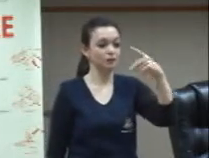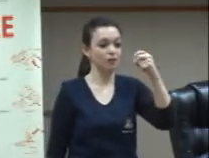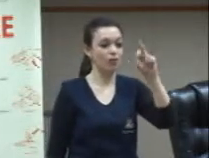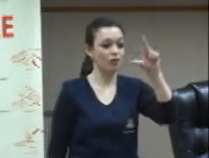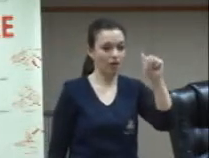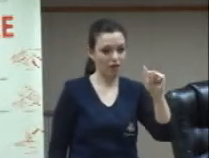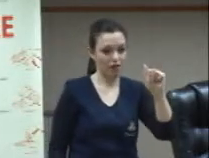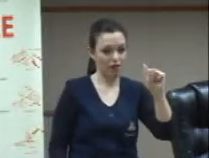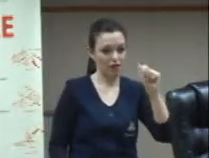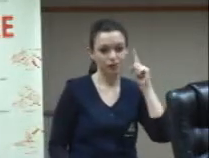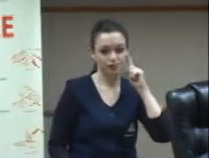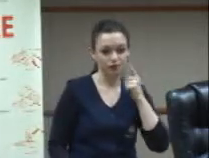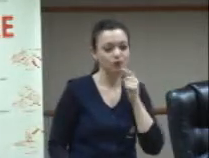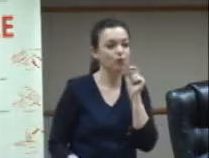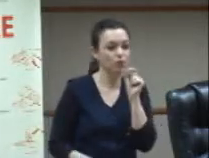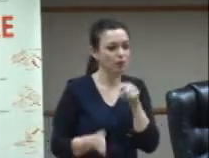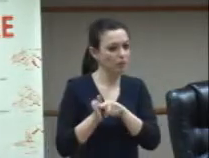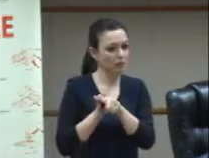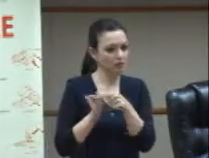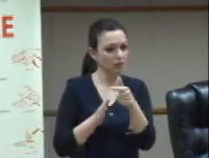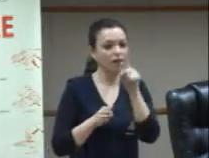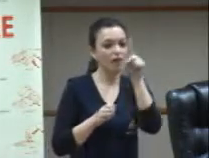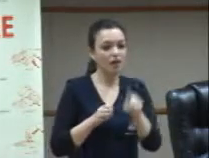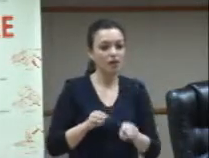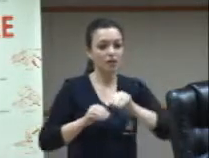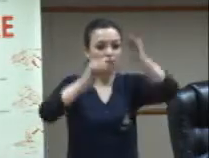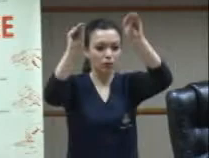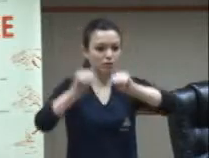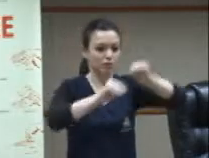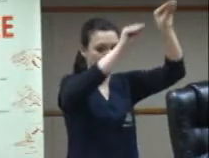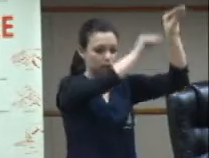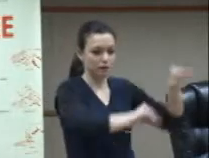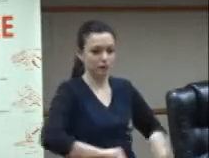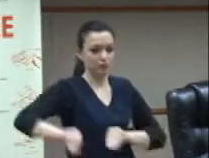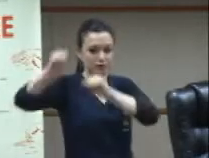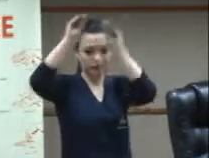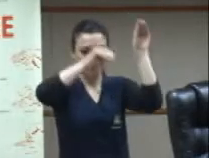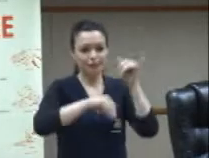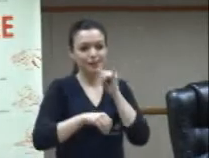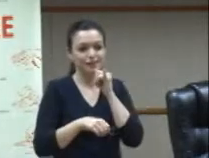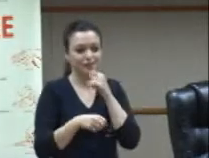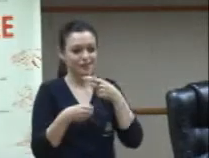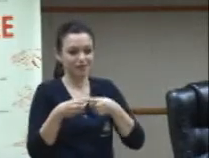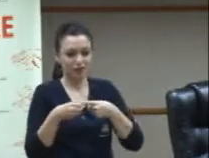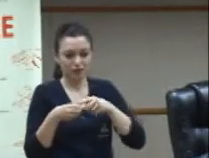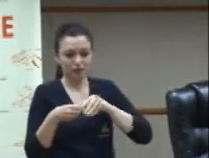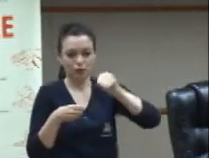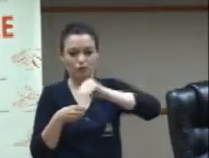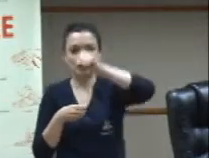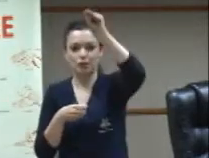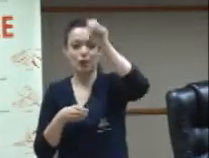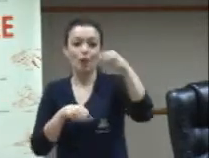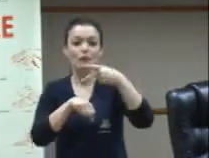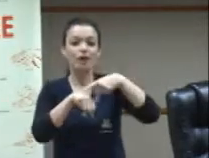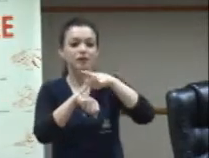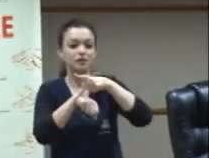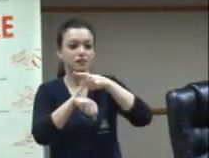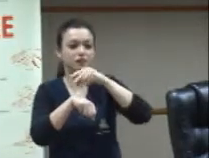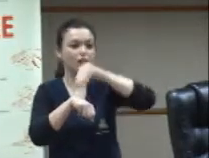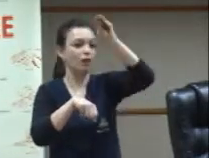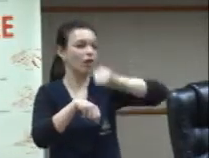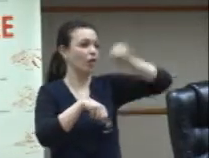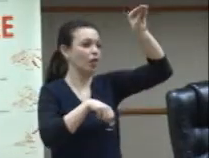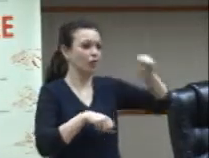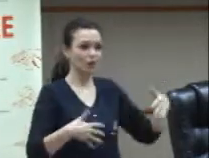foram pesquisados que são surdos que mudam de cidade estado ou país eu conheci uma surda que com 13